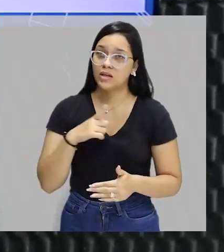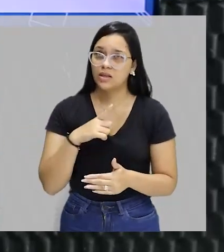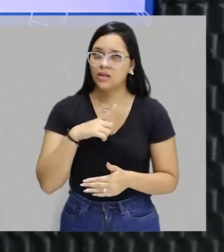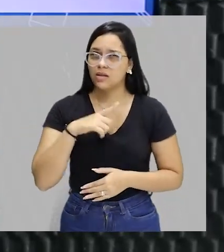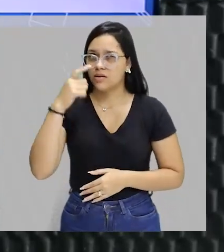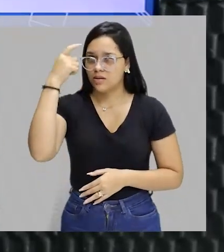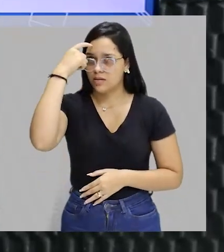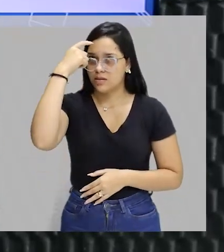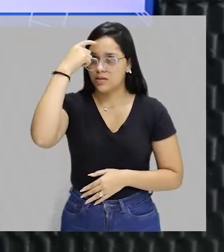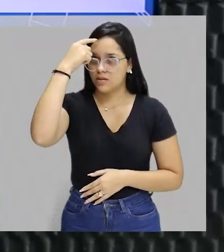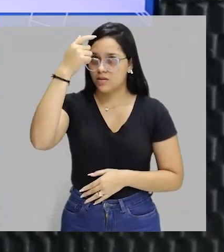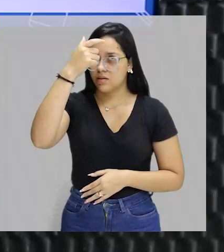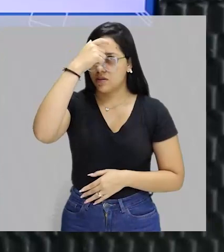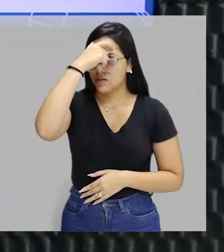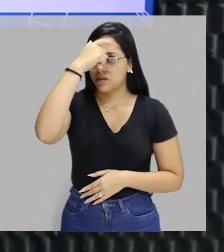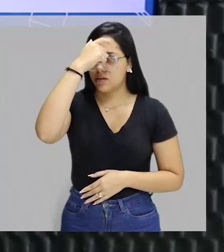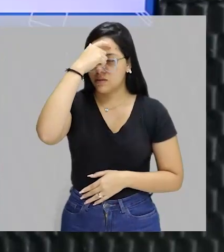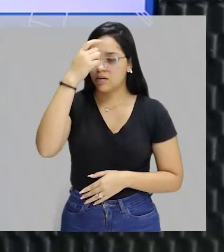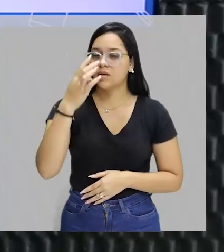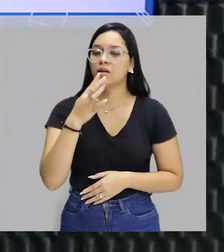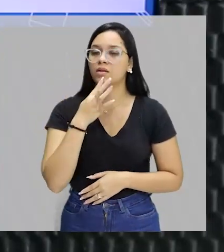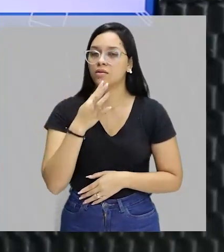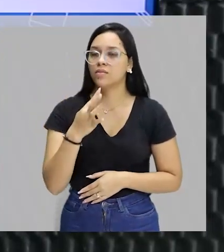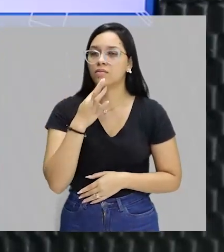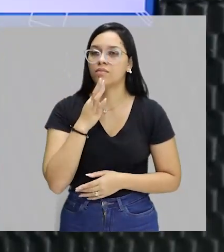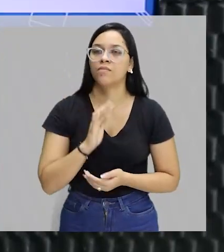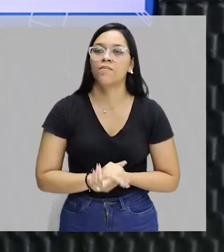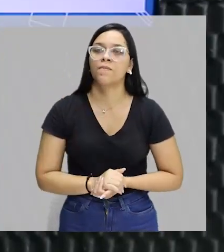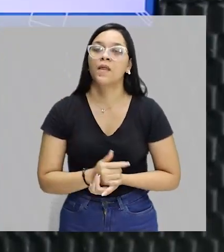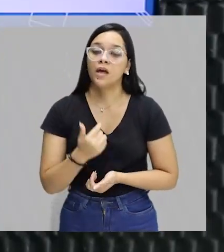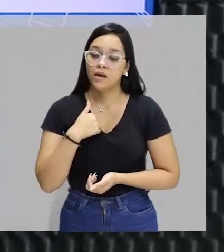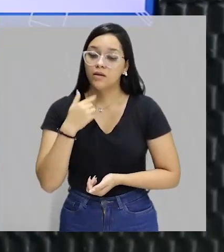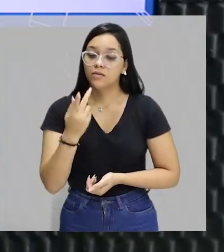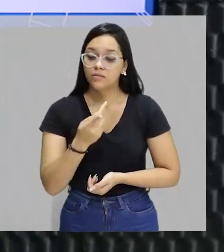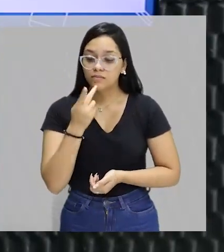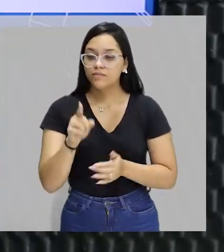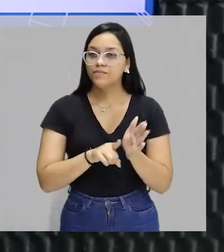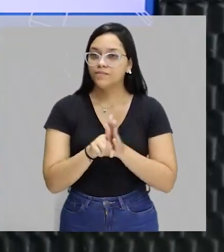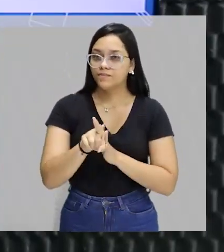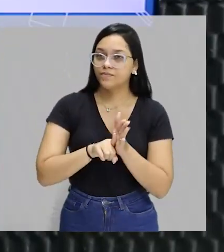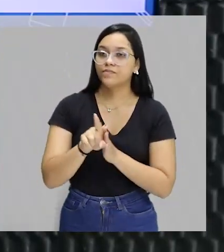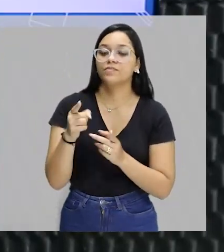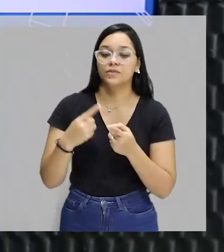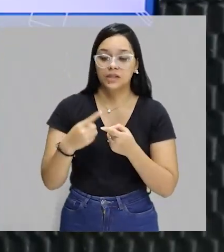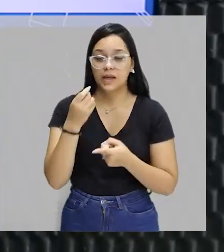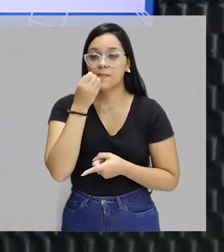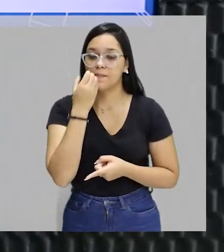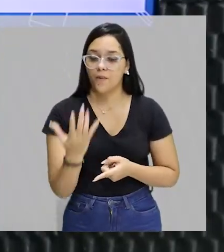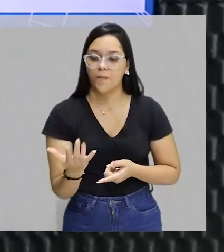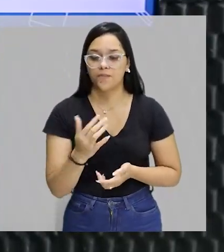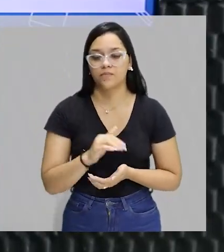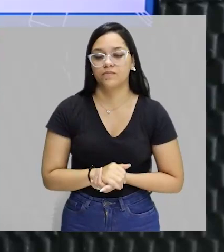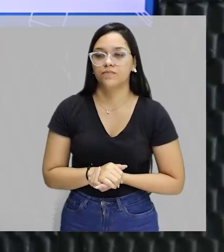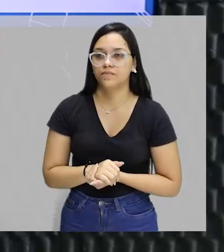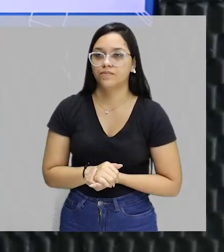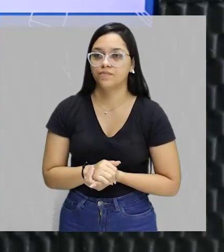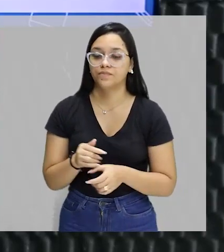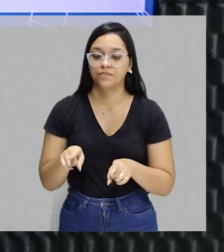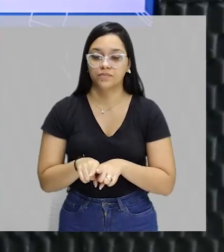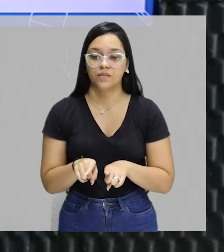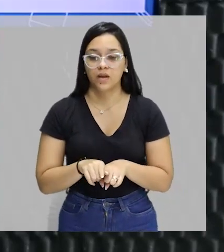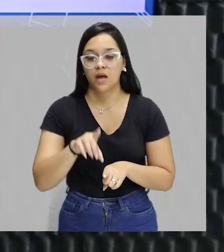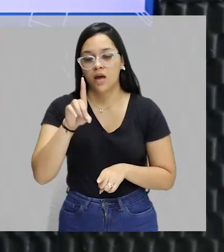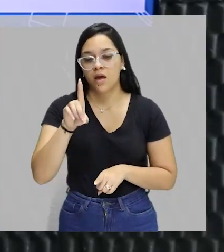noção, consciência geral, conhecimentos gerais. E aí eu vou dizer para vocês, pesquisem mais porque vale muito a pena. A